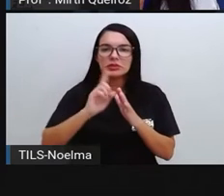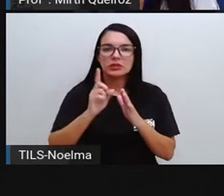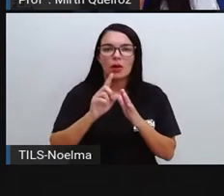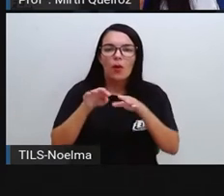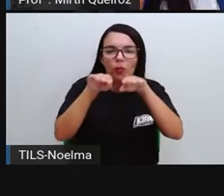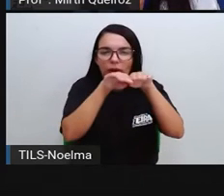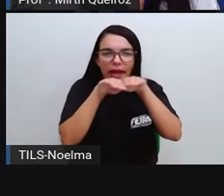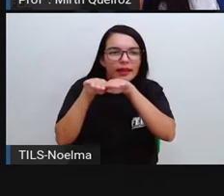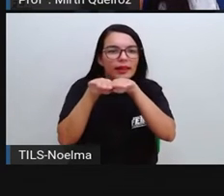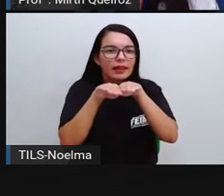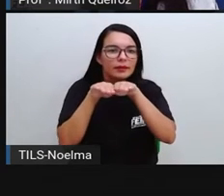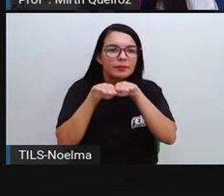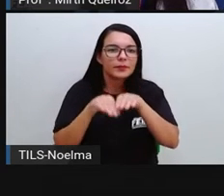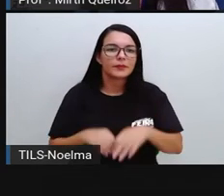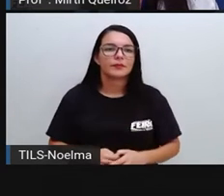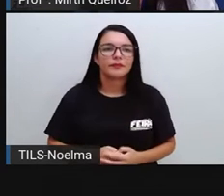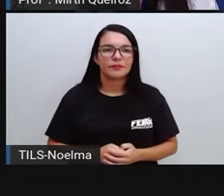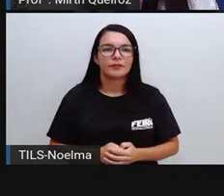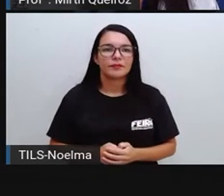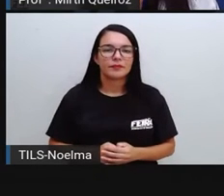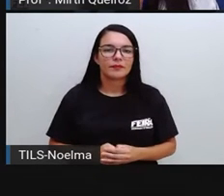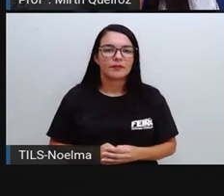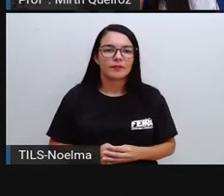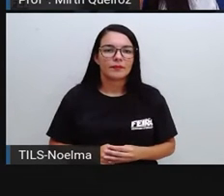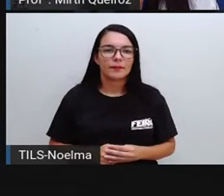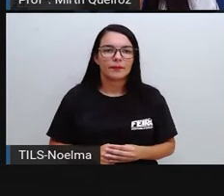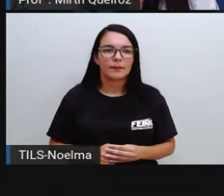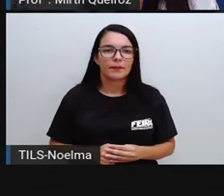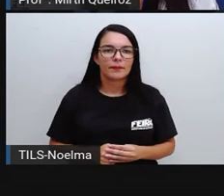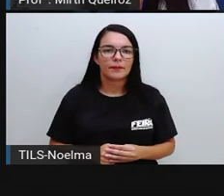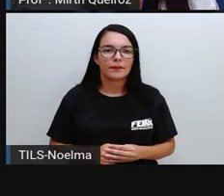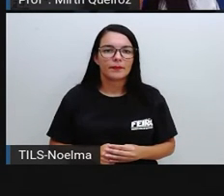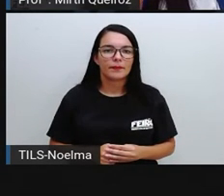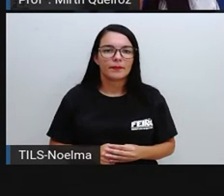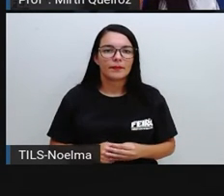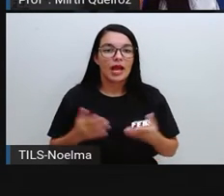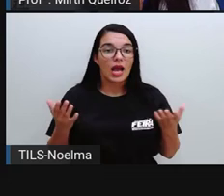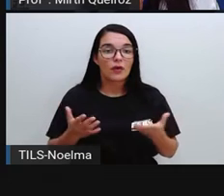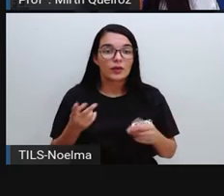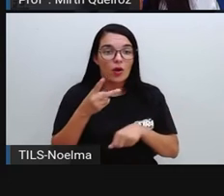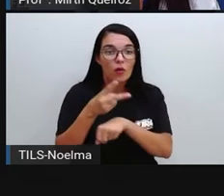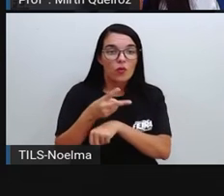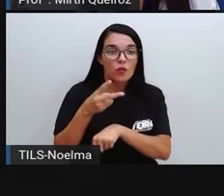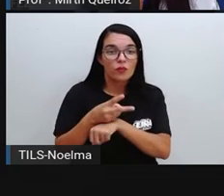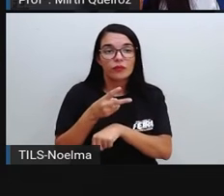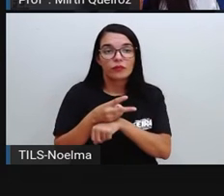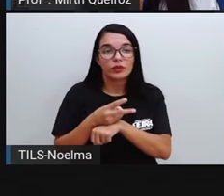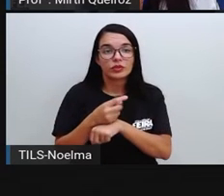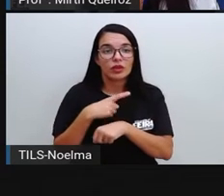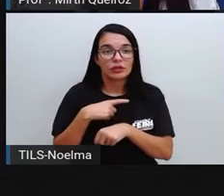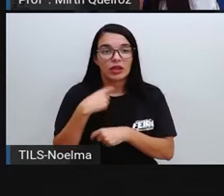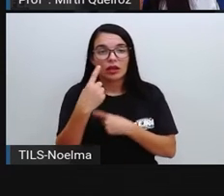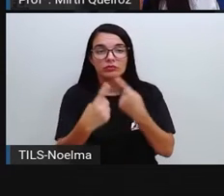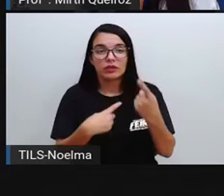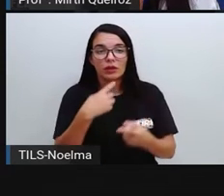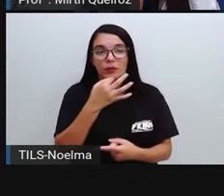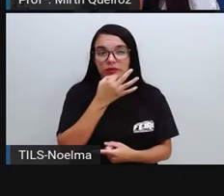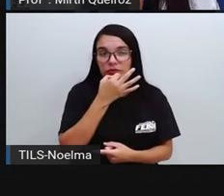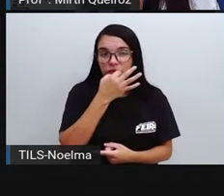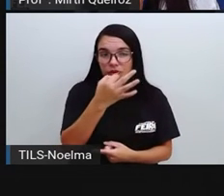Muito superior Para que não venha Trazer problemas Para a nossa saúde E aqui eu tenho Algumas dicas